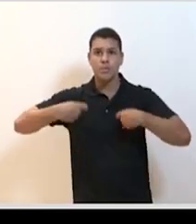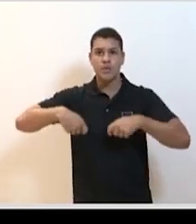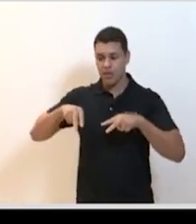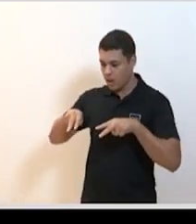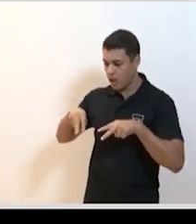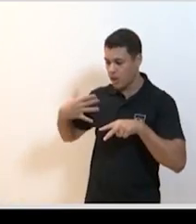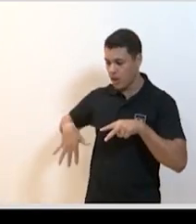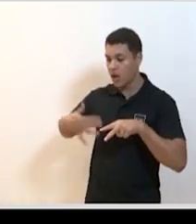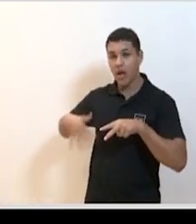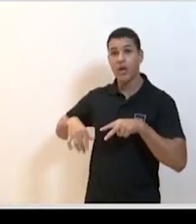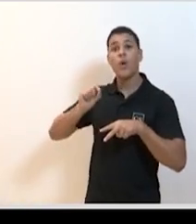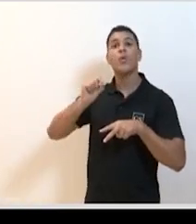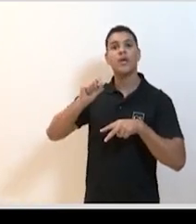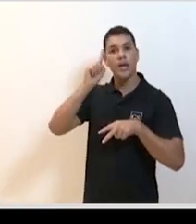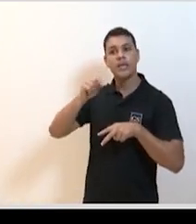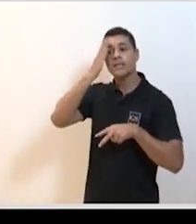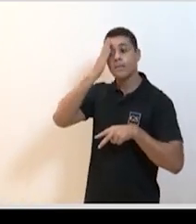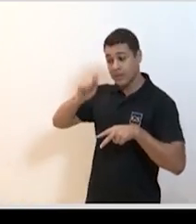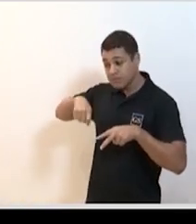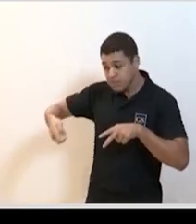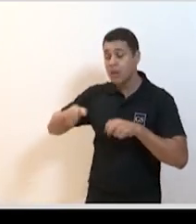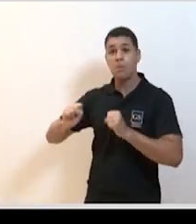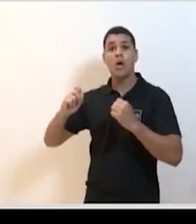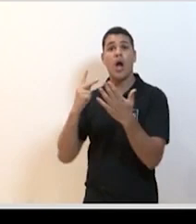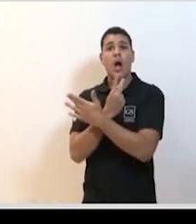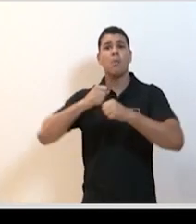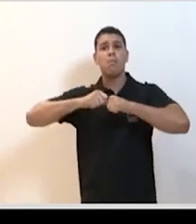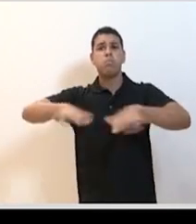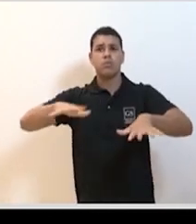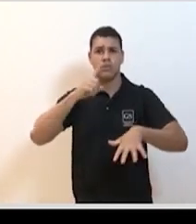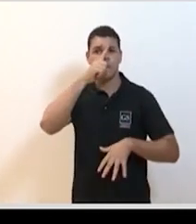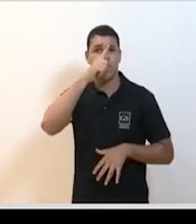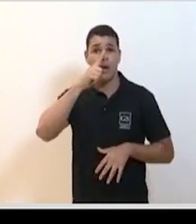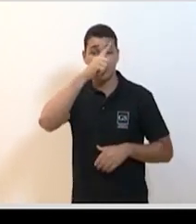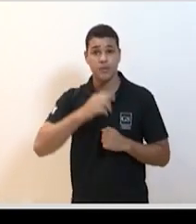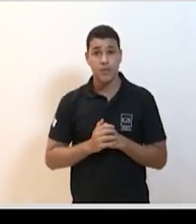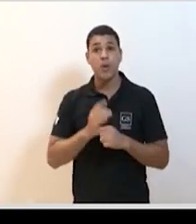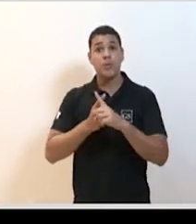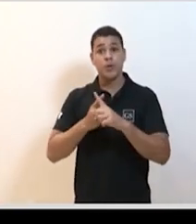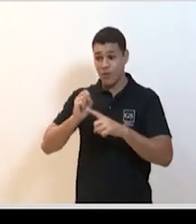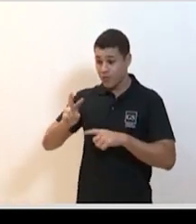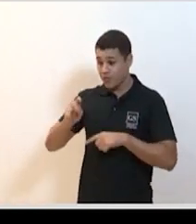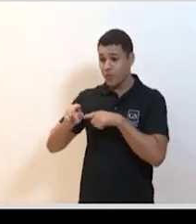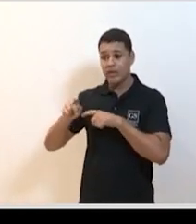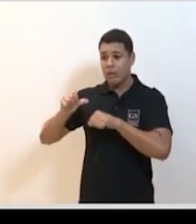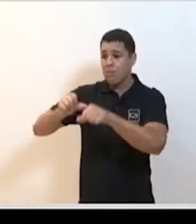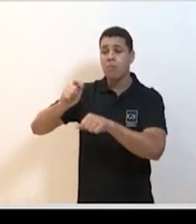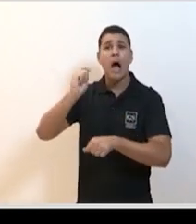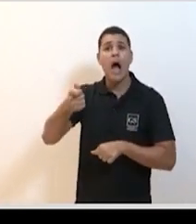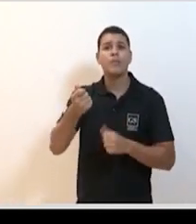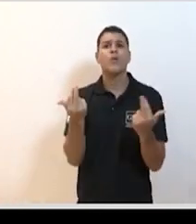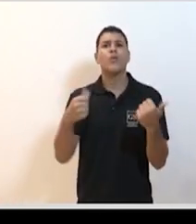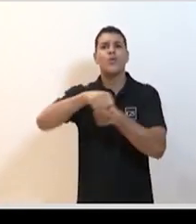em relação a potencial reemergência por escape imunológico, porque o vírus muta o suficiente, como acontece com o vírus da gripe, para